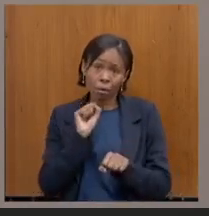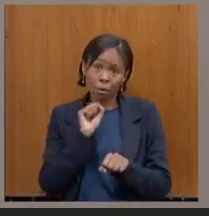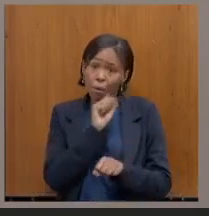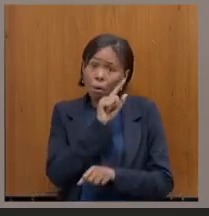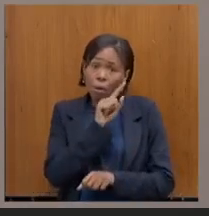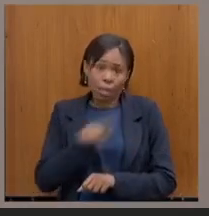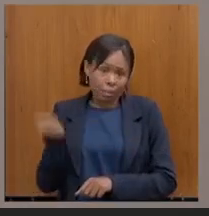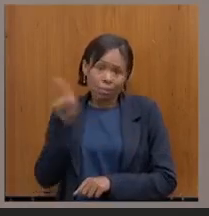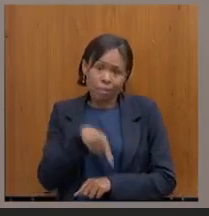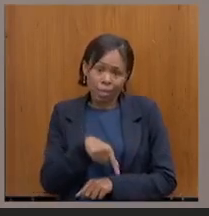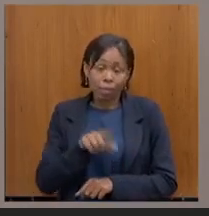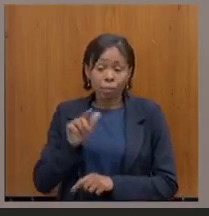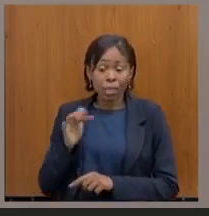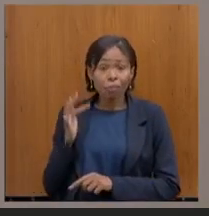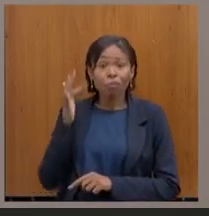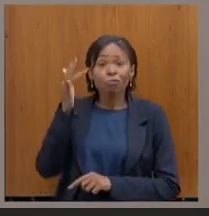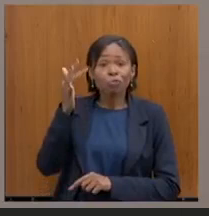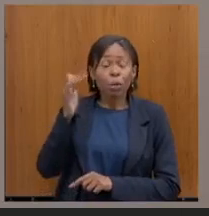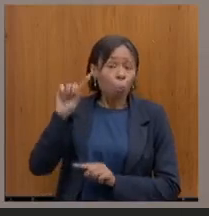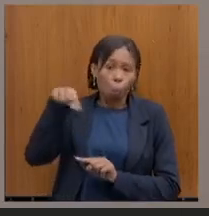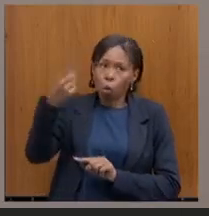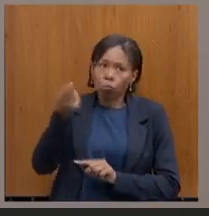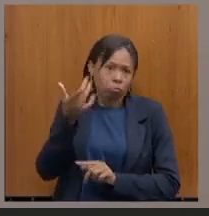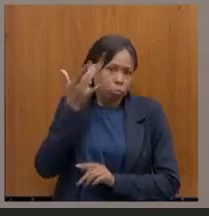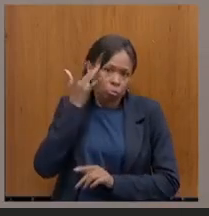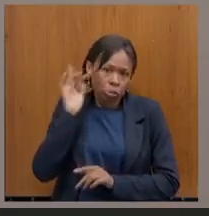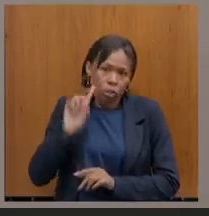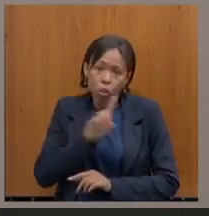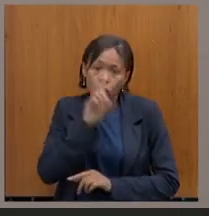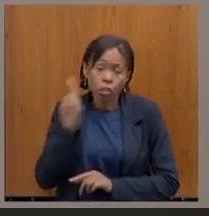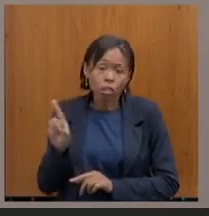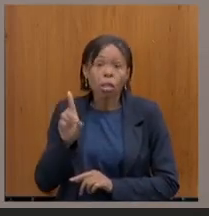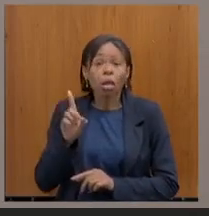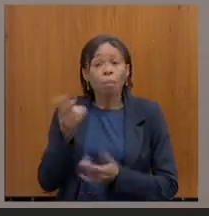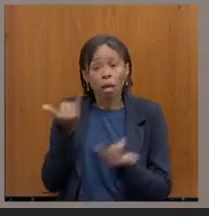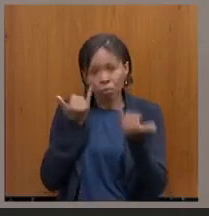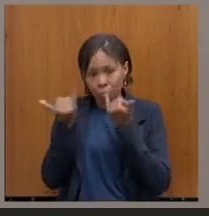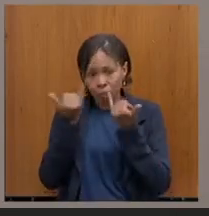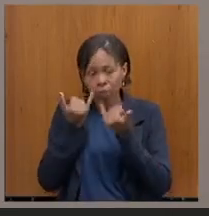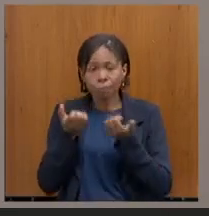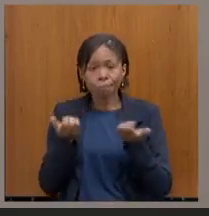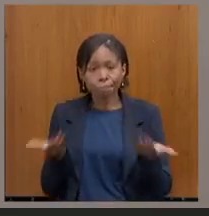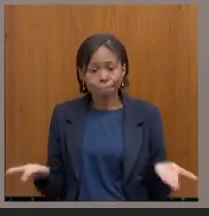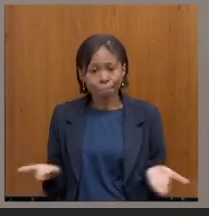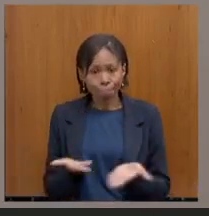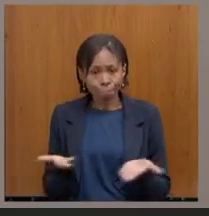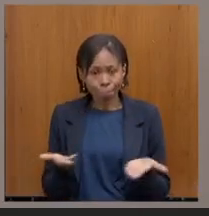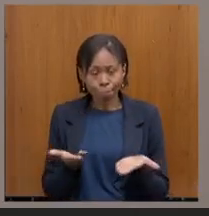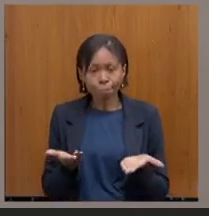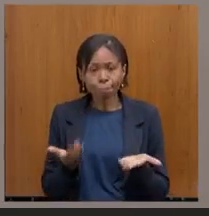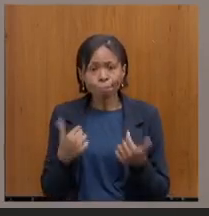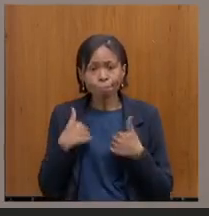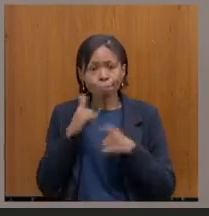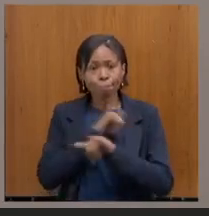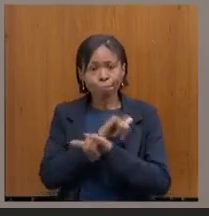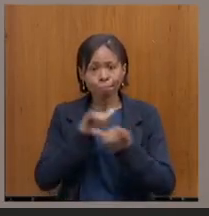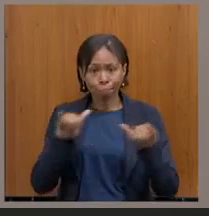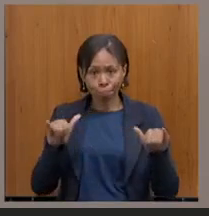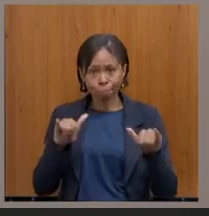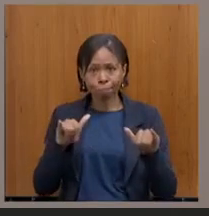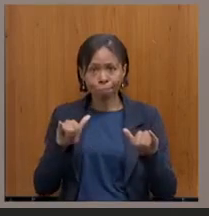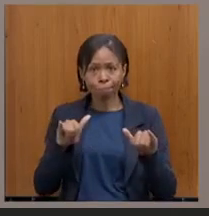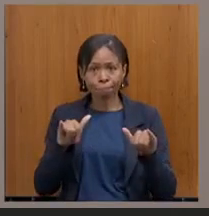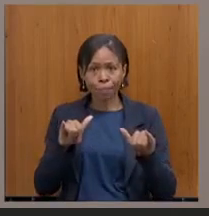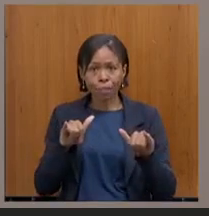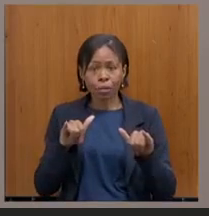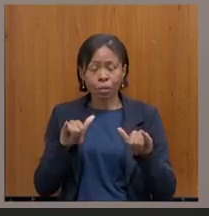momento oportuno, continue tendo essa informação. E aí eu compartilho aqui, obviamente o deputado Gustavo usara a palavra, e